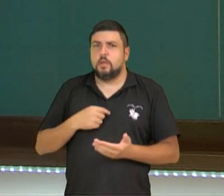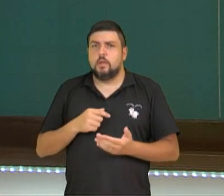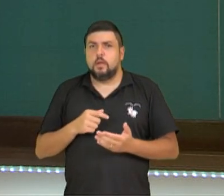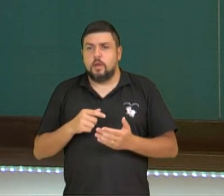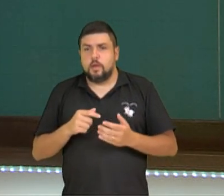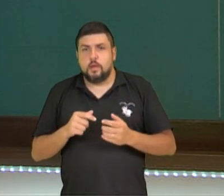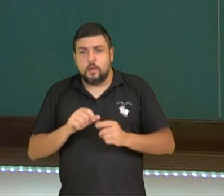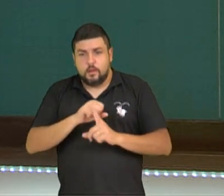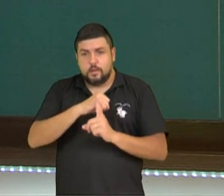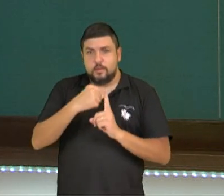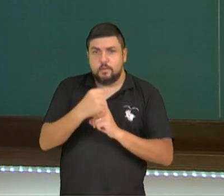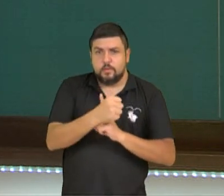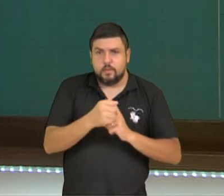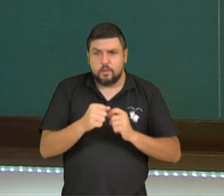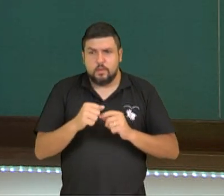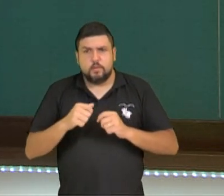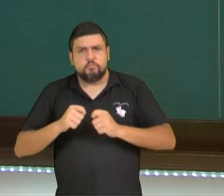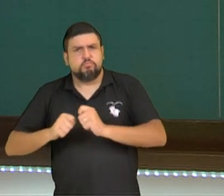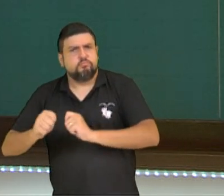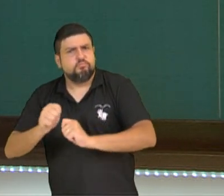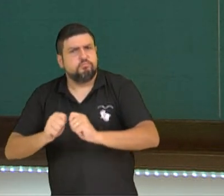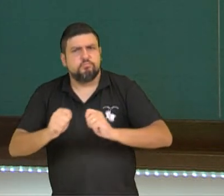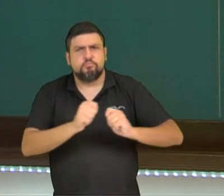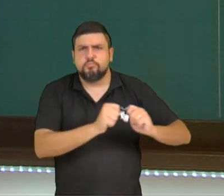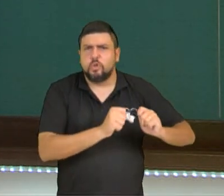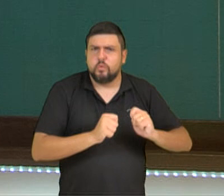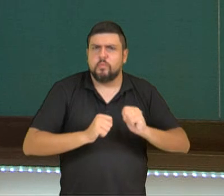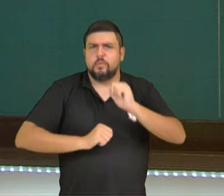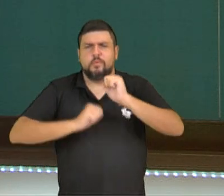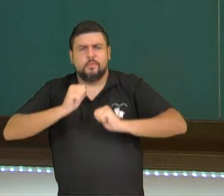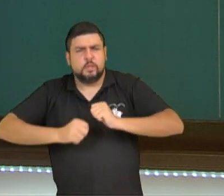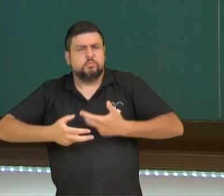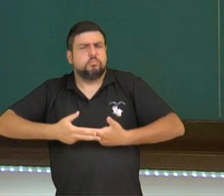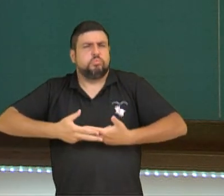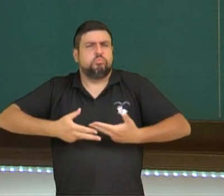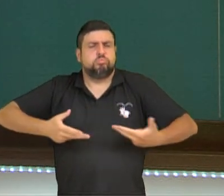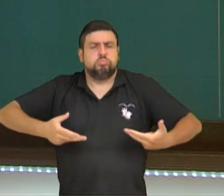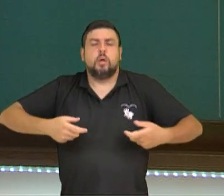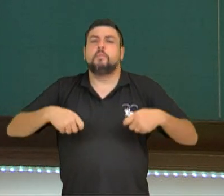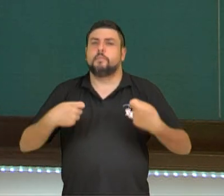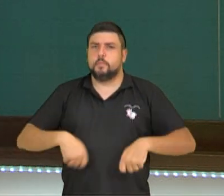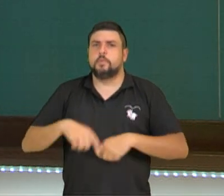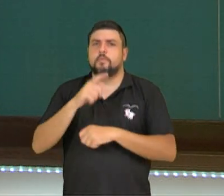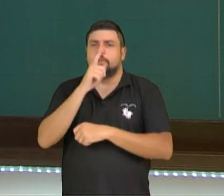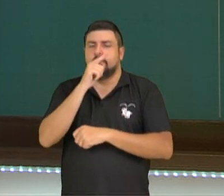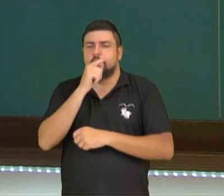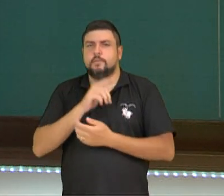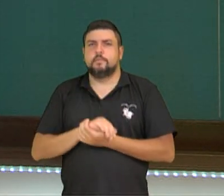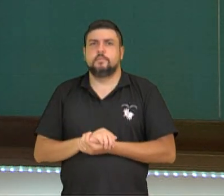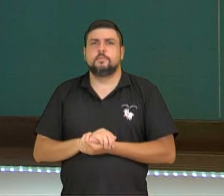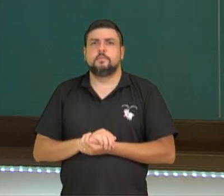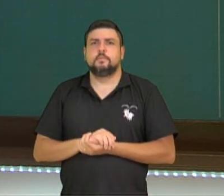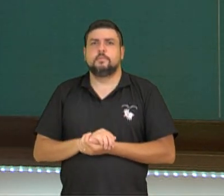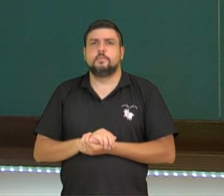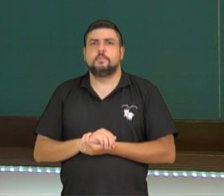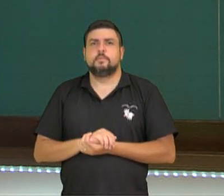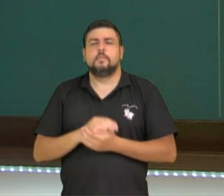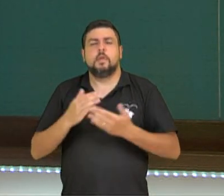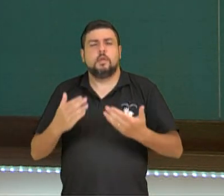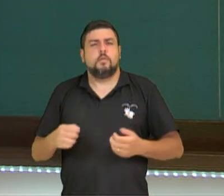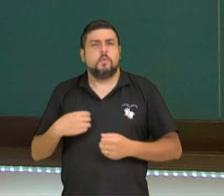atividades da sociedade, necessitam direta ou indiretamente do recurso água. E aí nós vamos ter